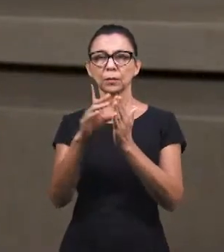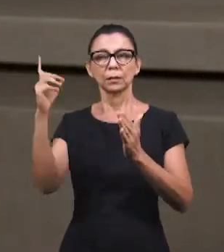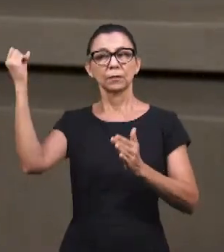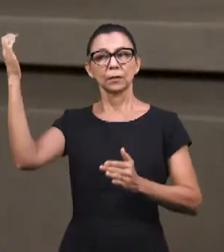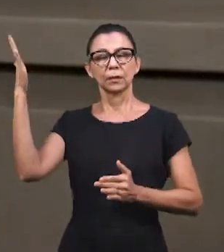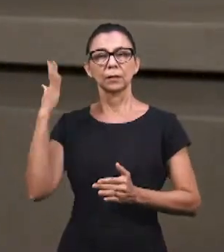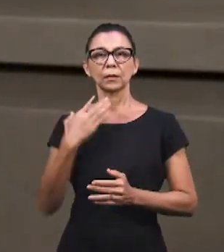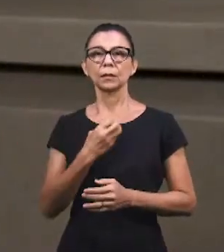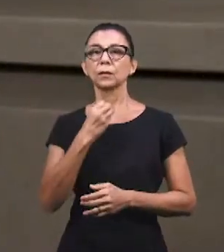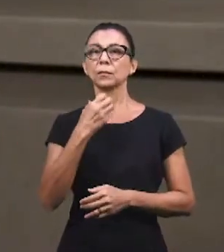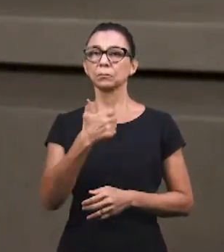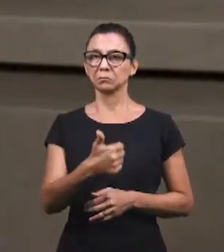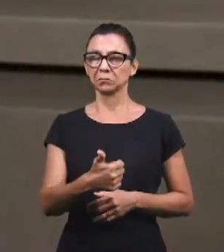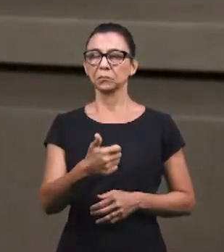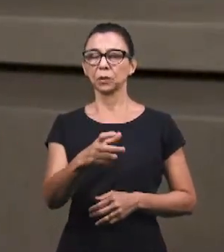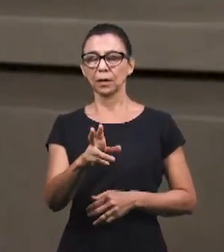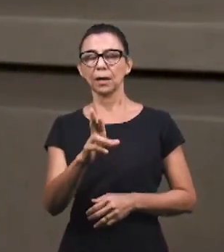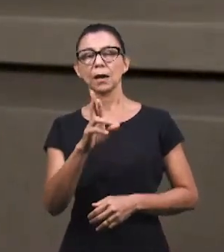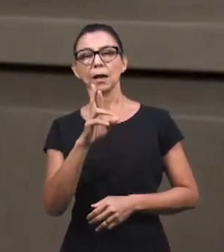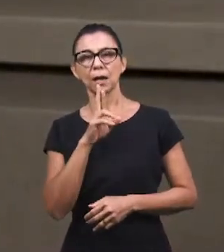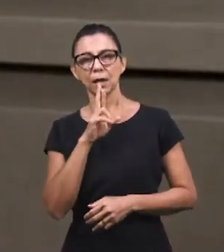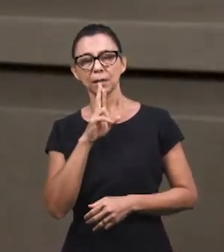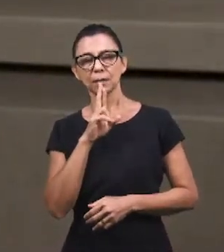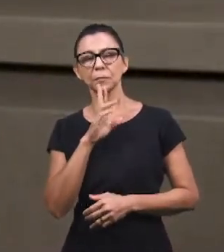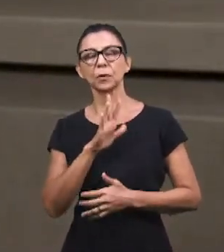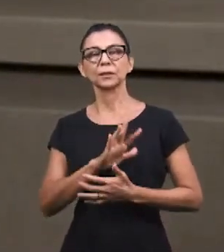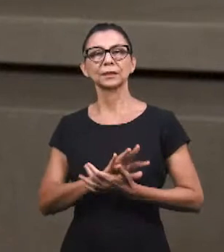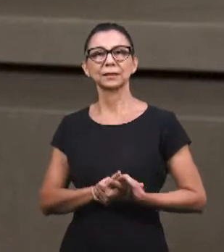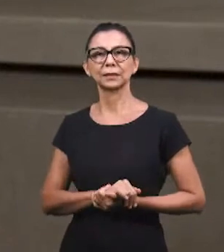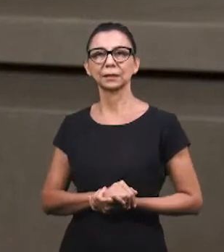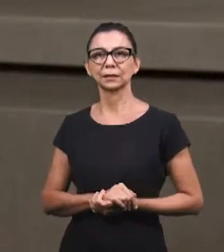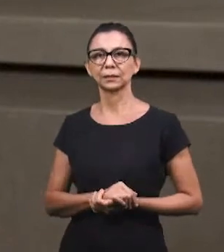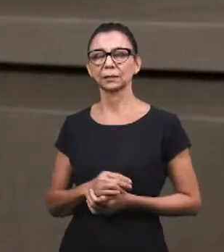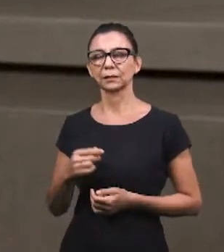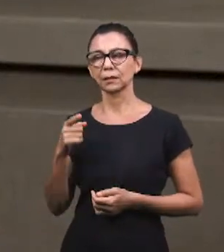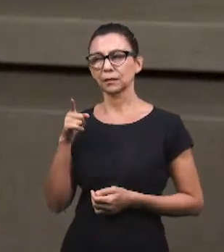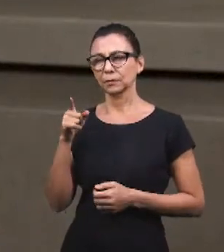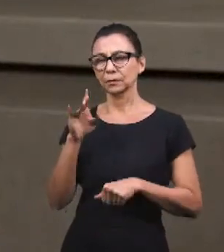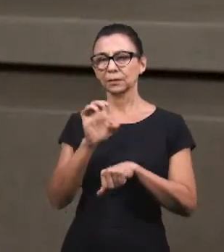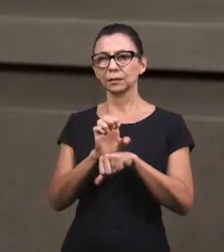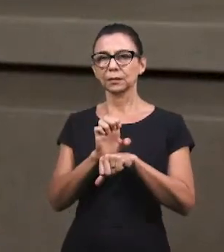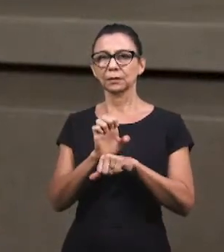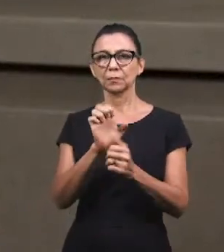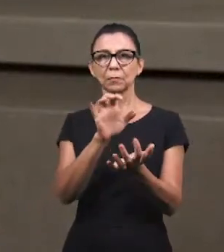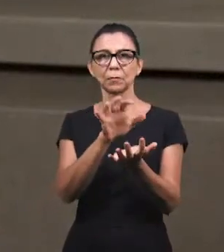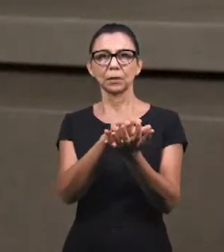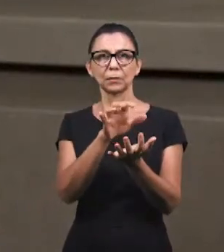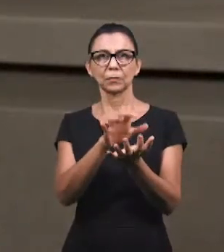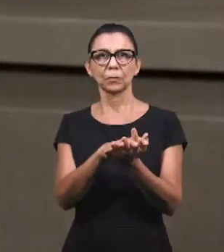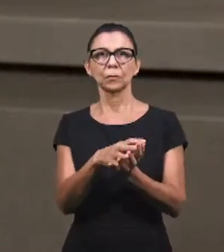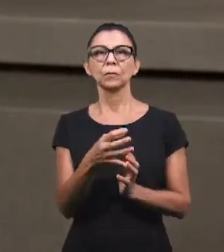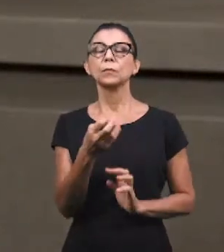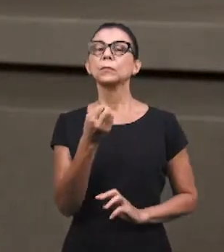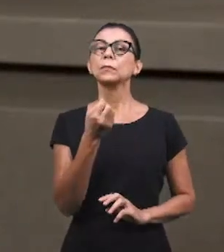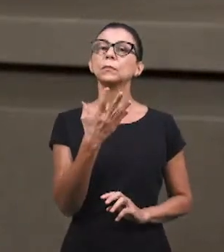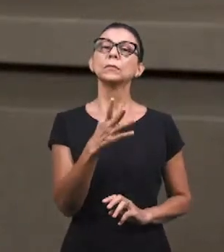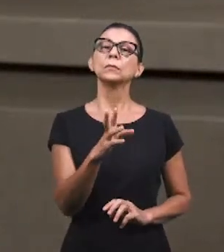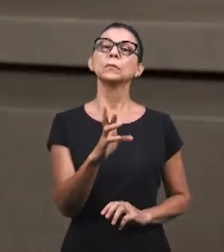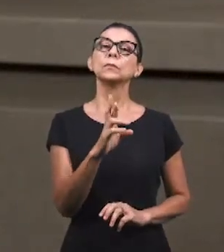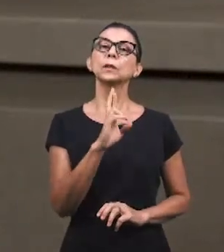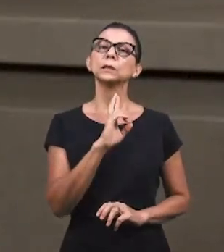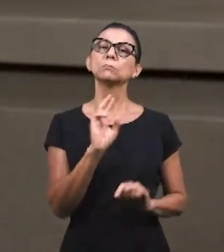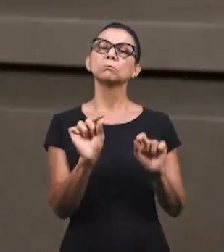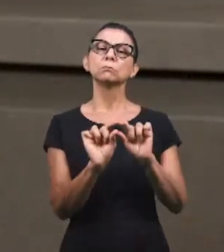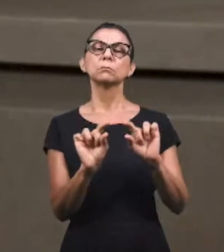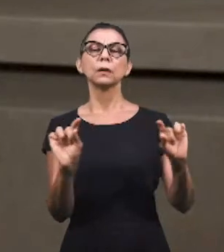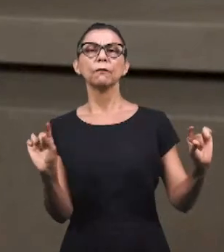Maria Lopes Sacramento, da igreja de Setúbal, no estado de Pernambuco. Muito bem colocado ali. Uma